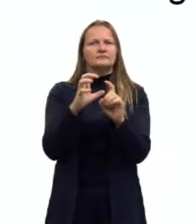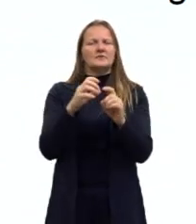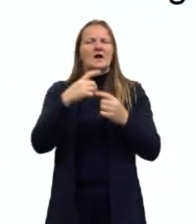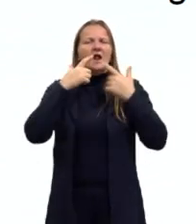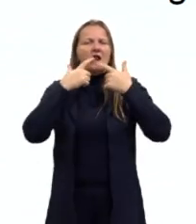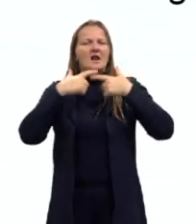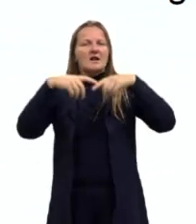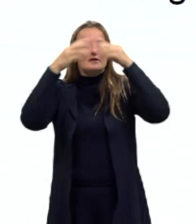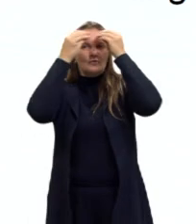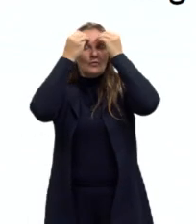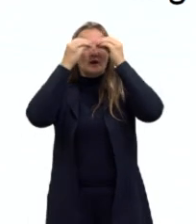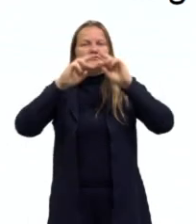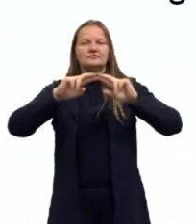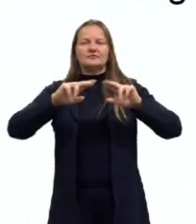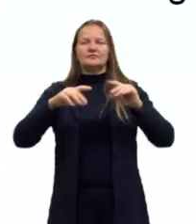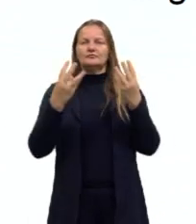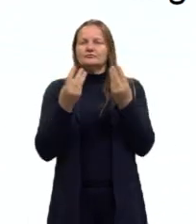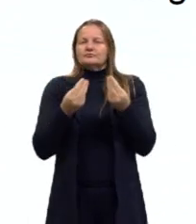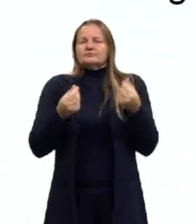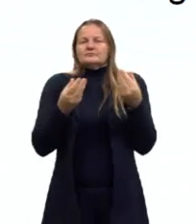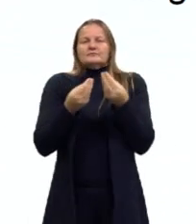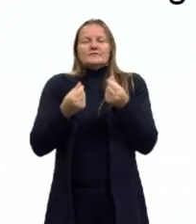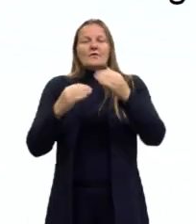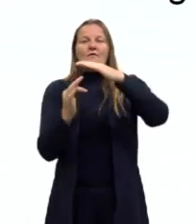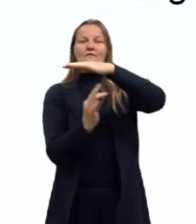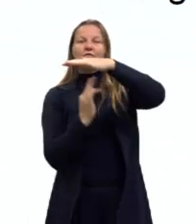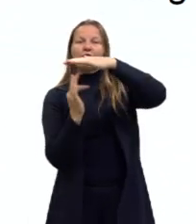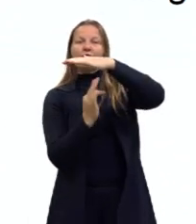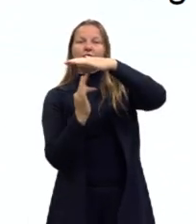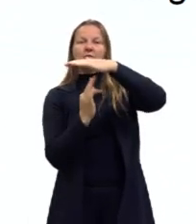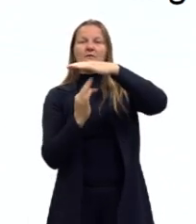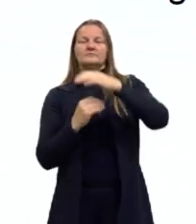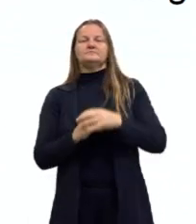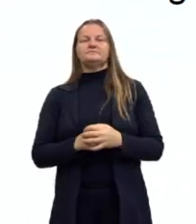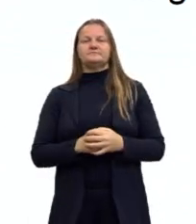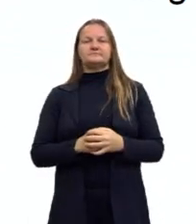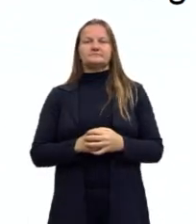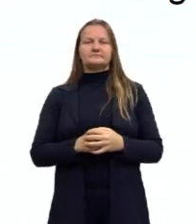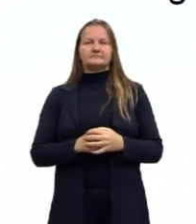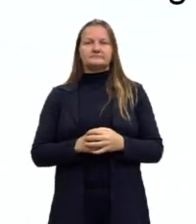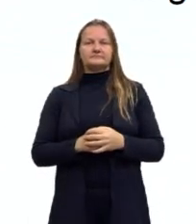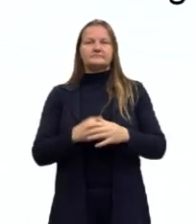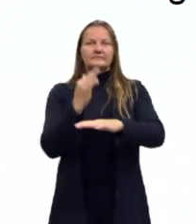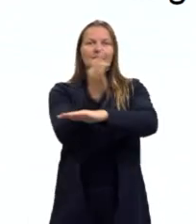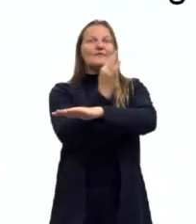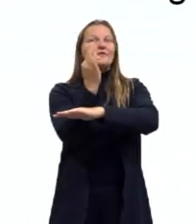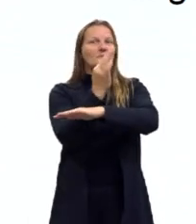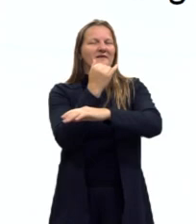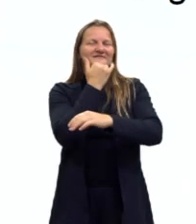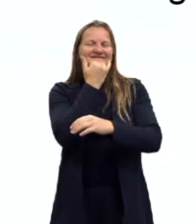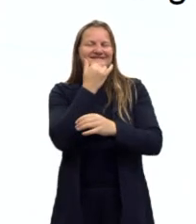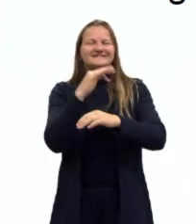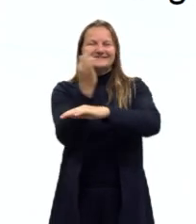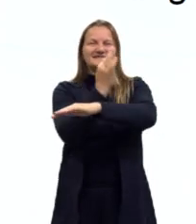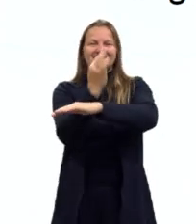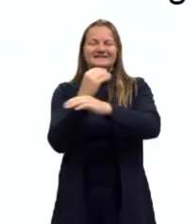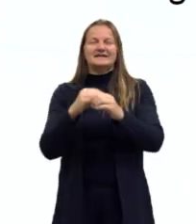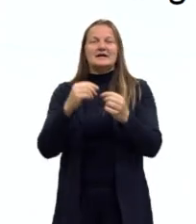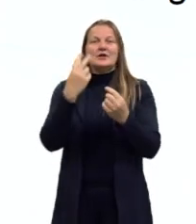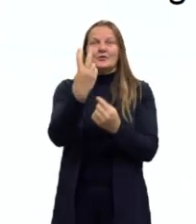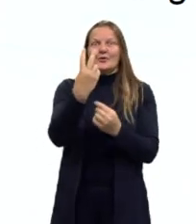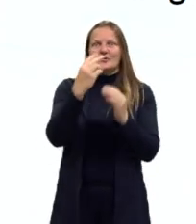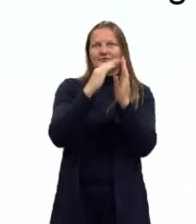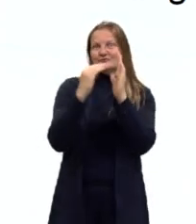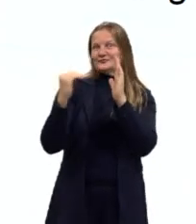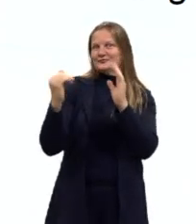linguagem e seu refinamento formal. Então, o que a gente tem nesse momento? Nós temos dois estilos, o primeiro deles